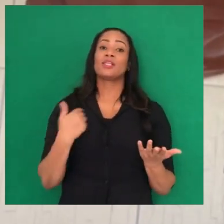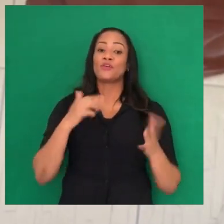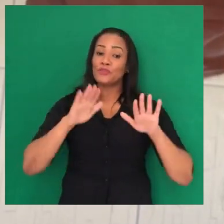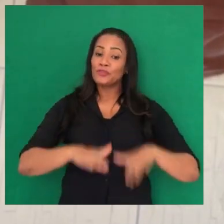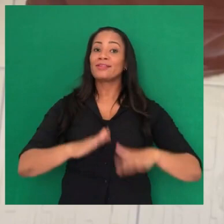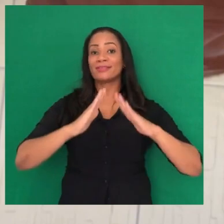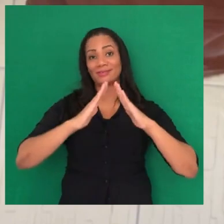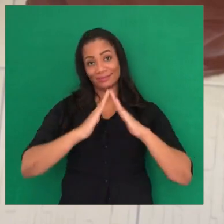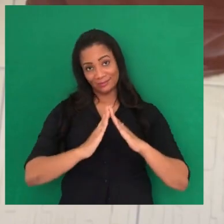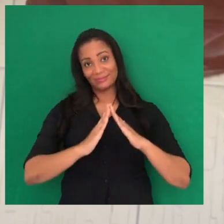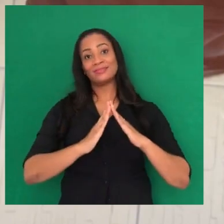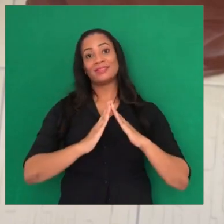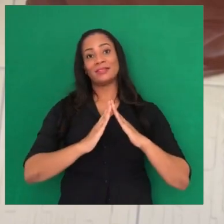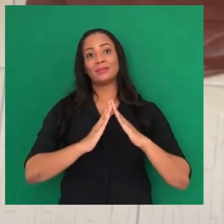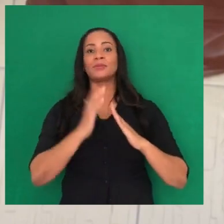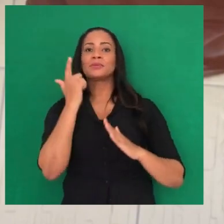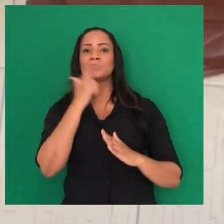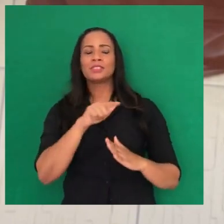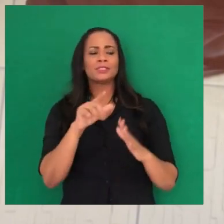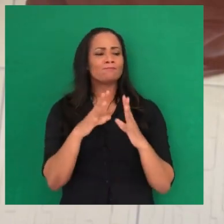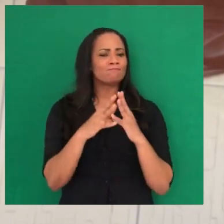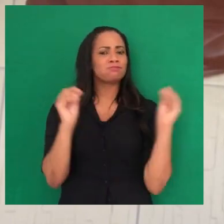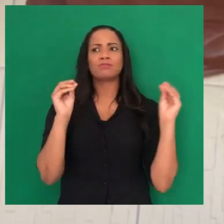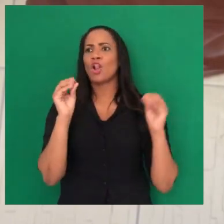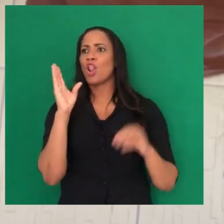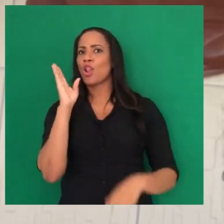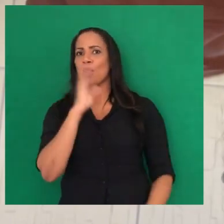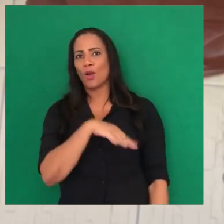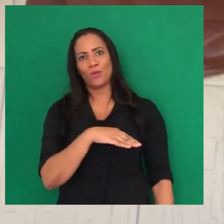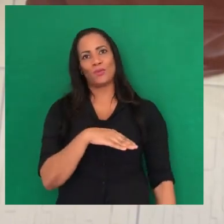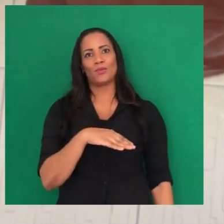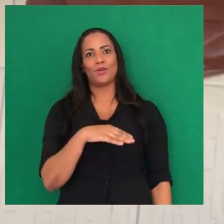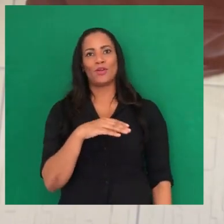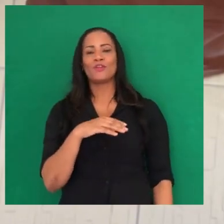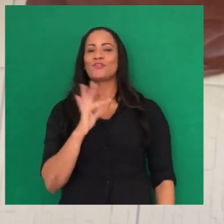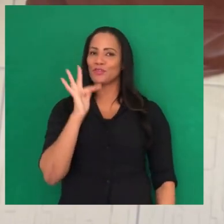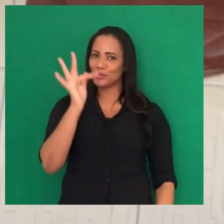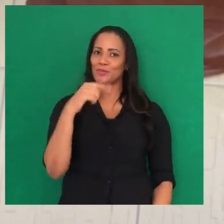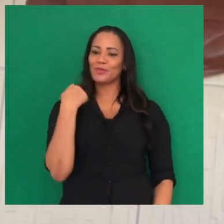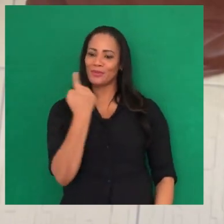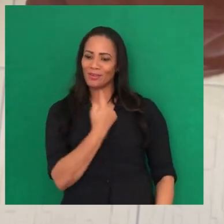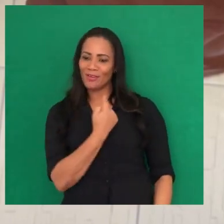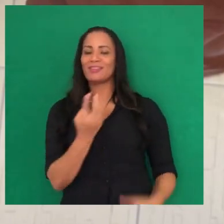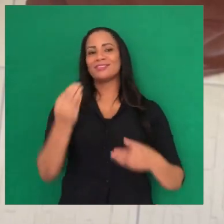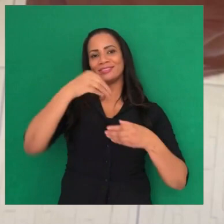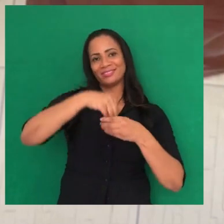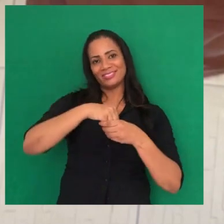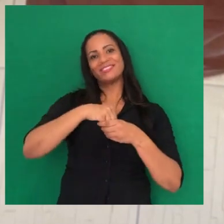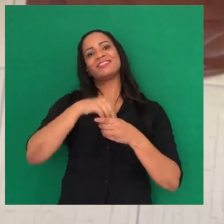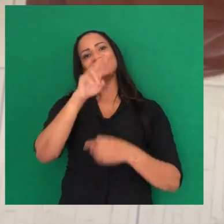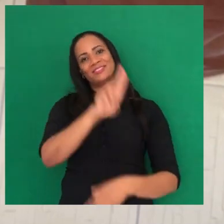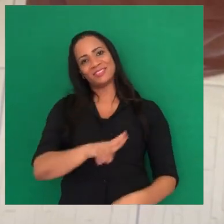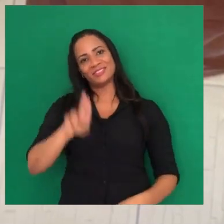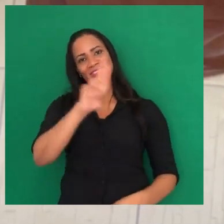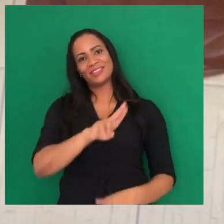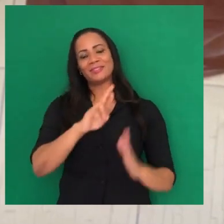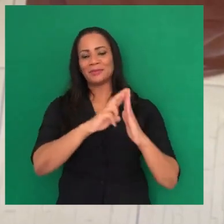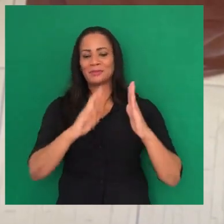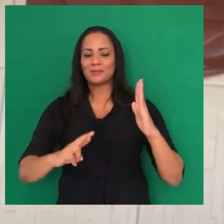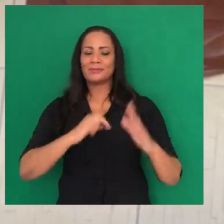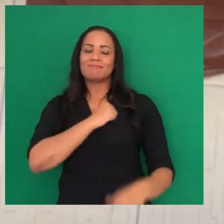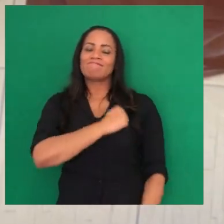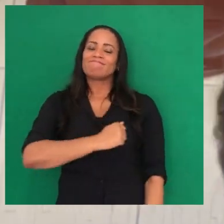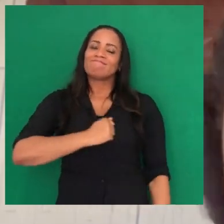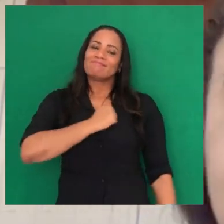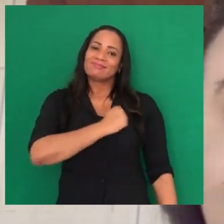eu fico em casa para que isso possa passar logo. E já já estaremos de volta para a nossa universidade, a qual eu estou morrendo de